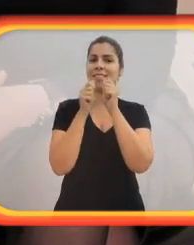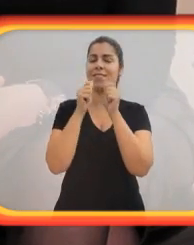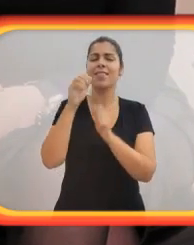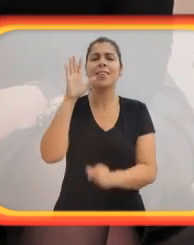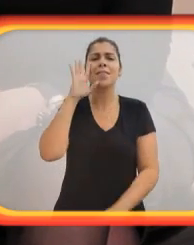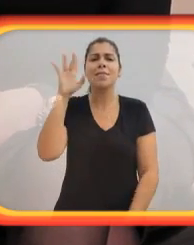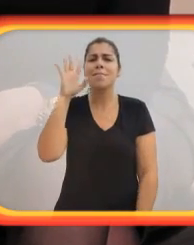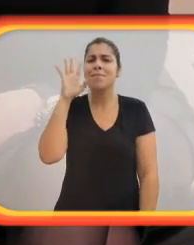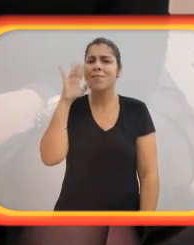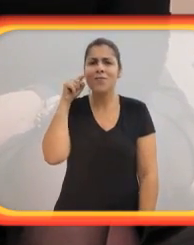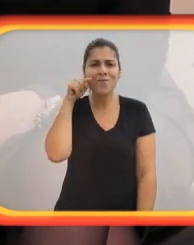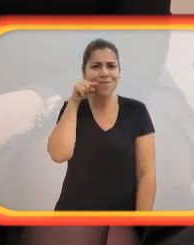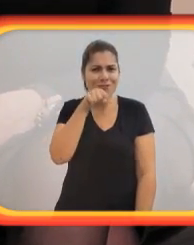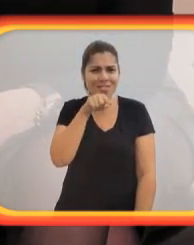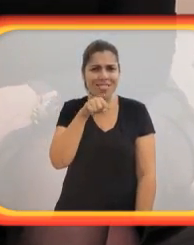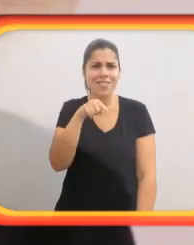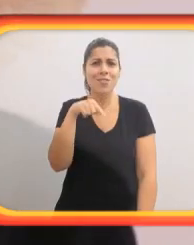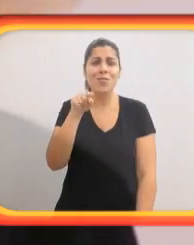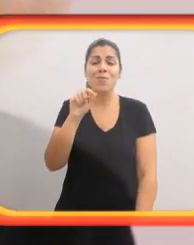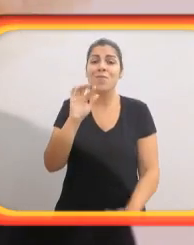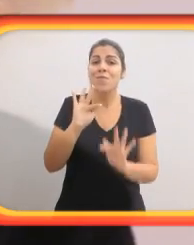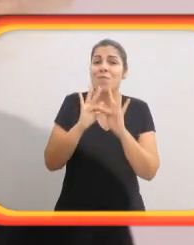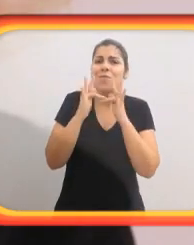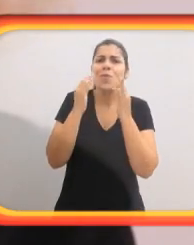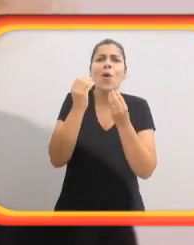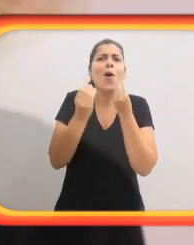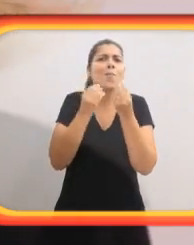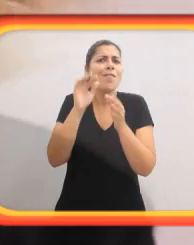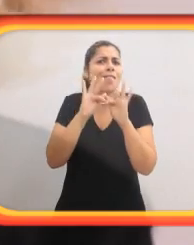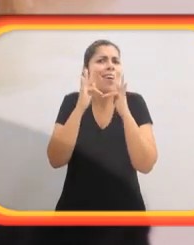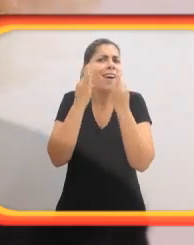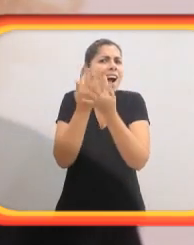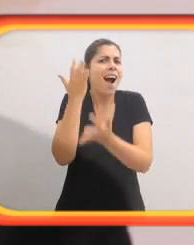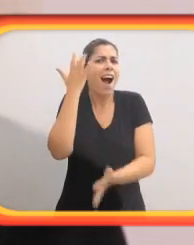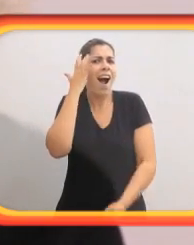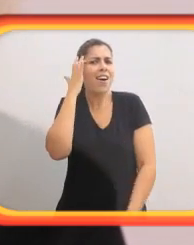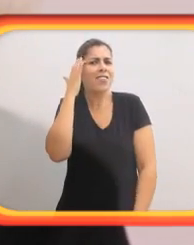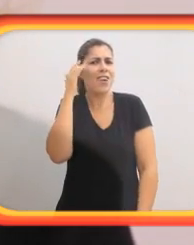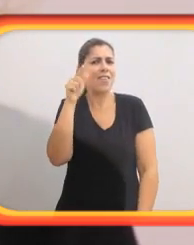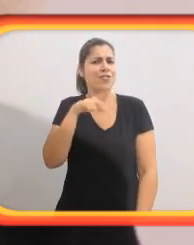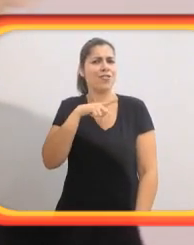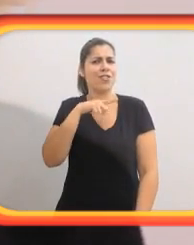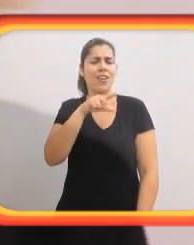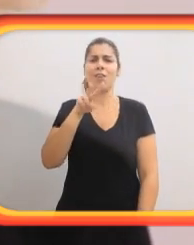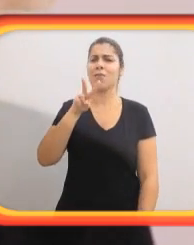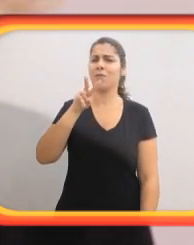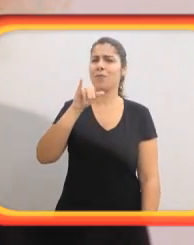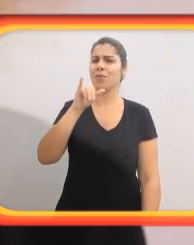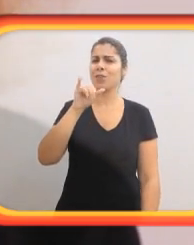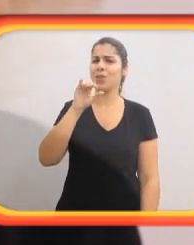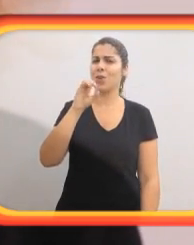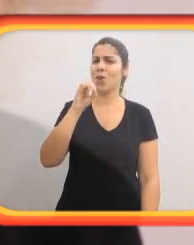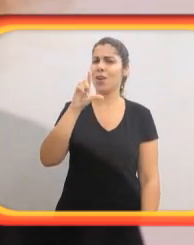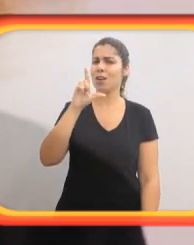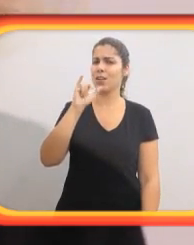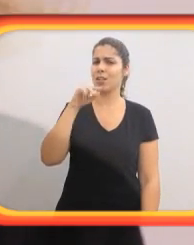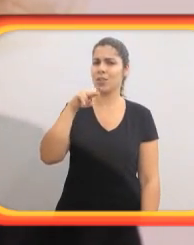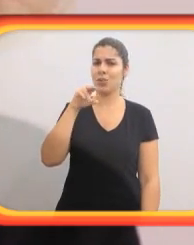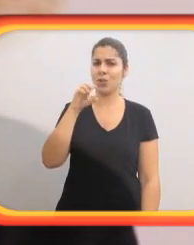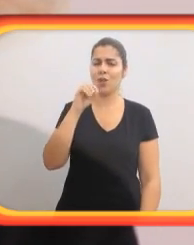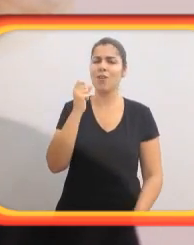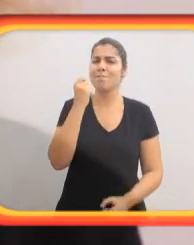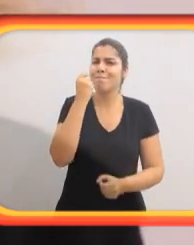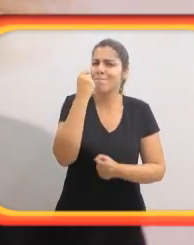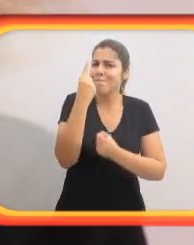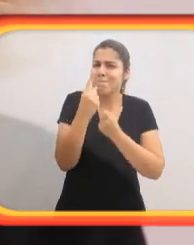idiomas, e ganhar para isso. Então, foi assim, eu fui procurar emprego na